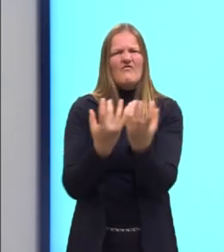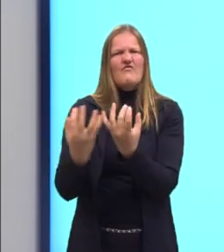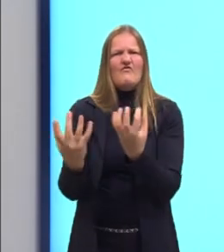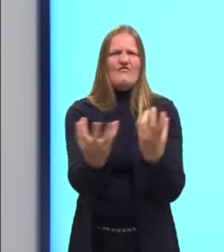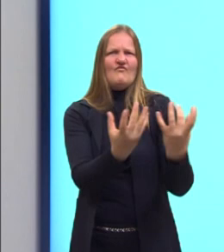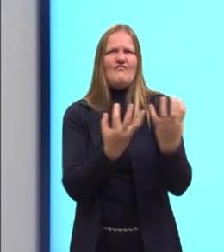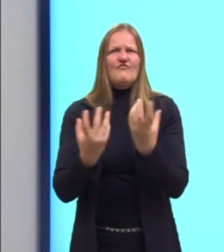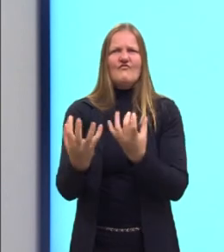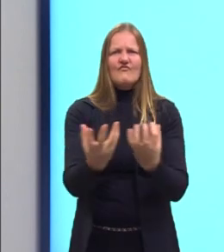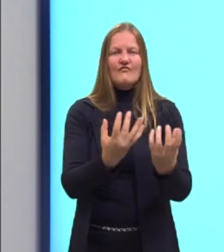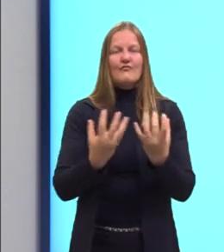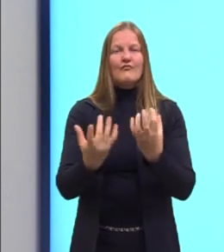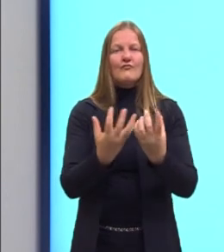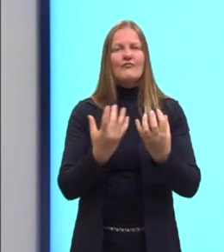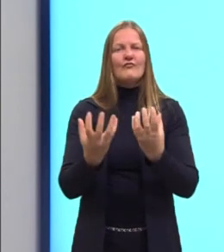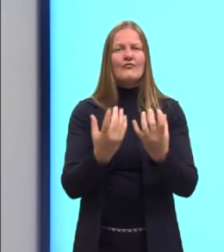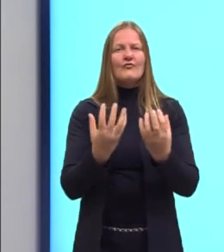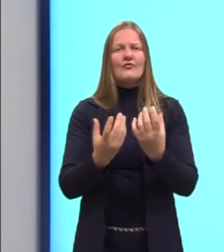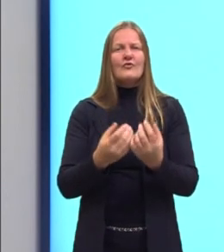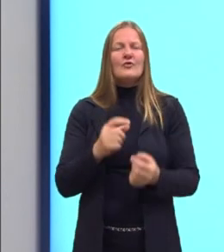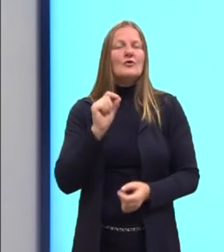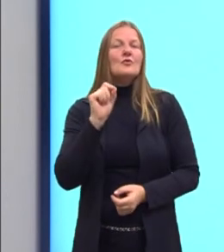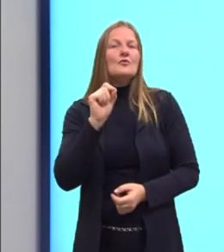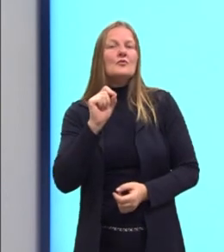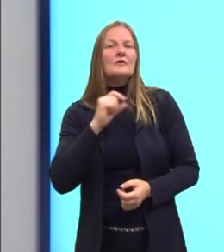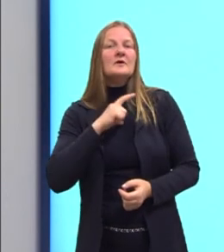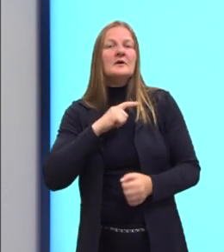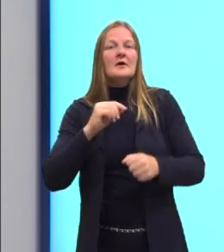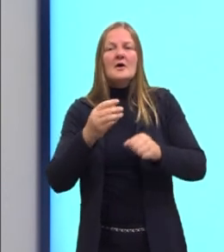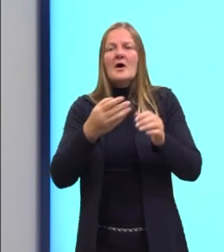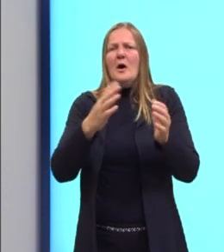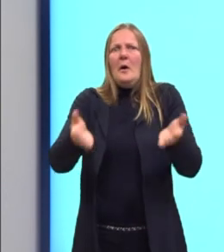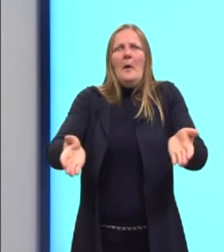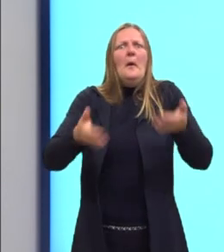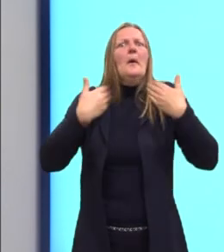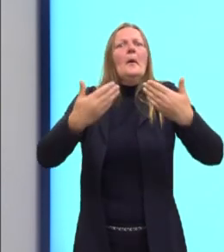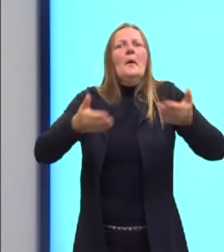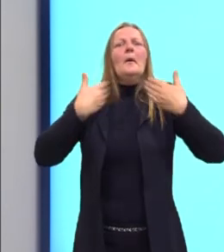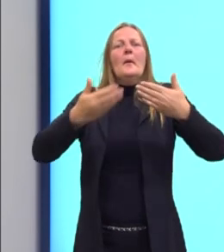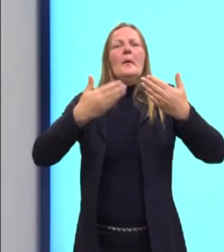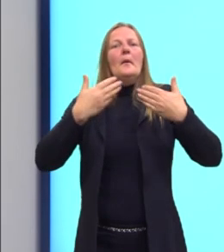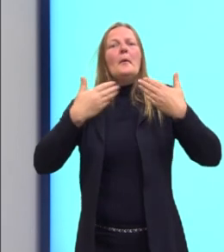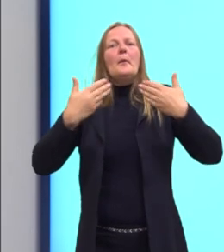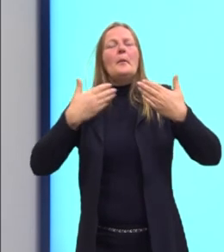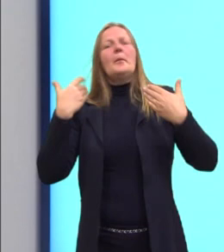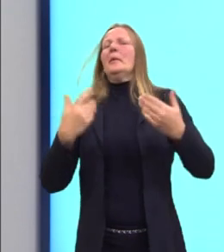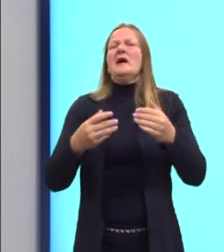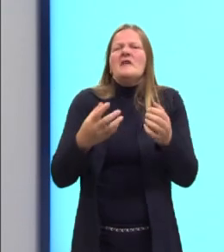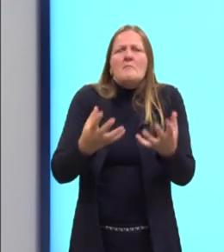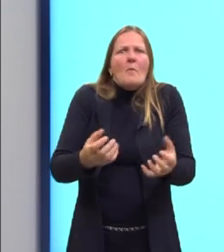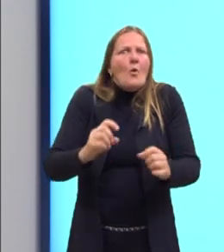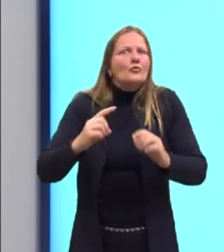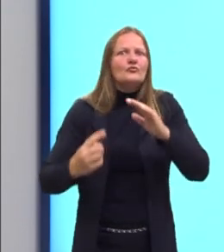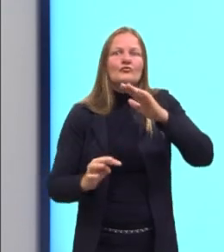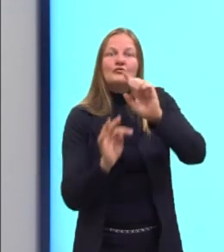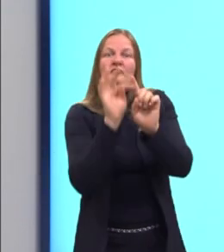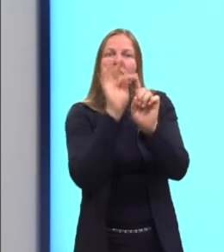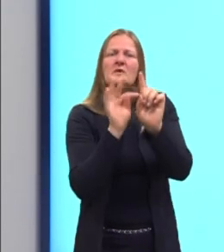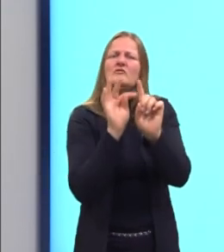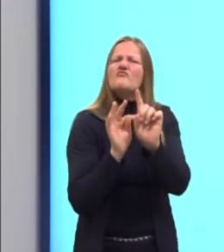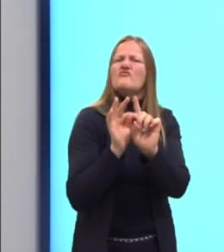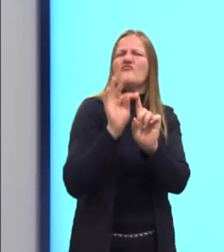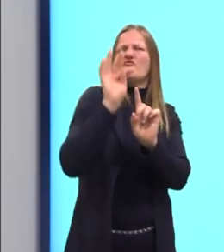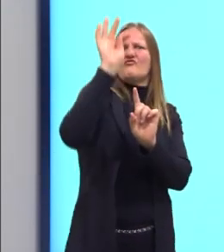entre a onda de calor excessiva. Então, olha só. Esse